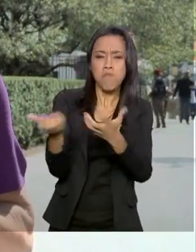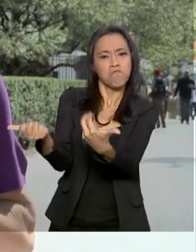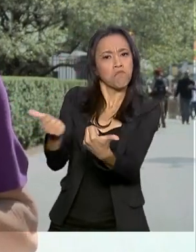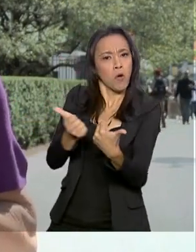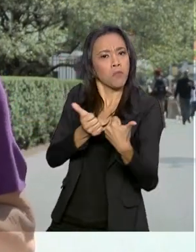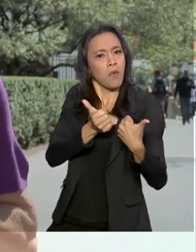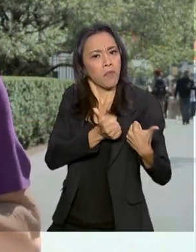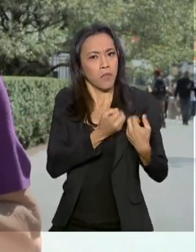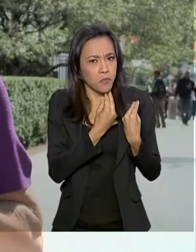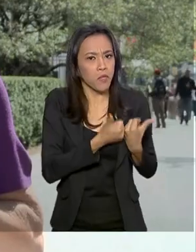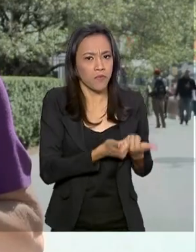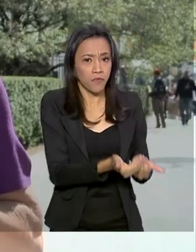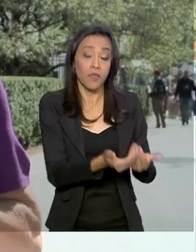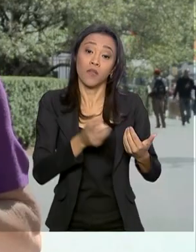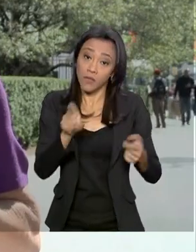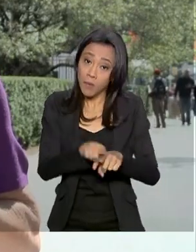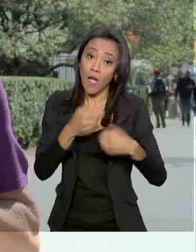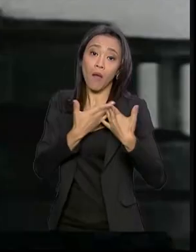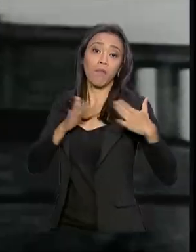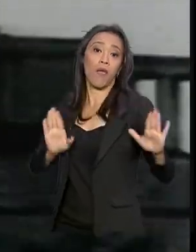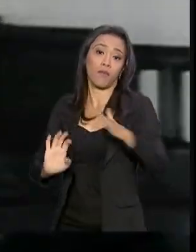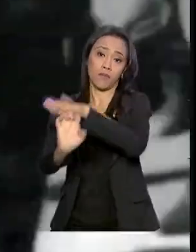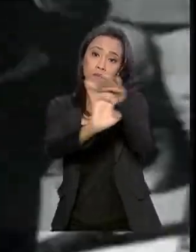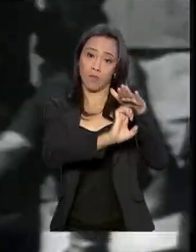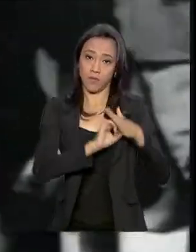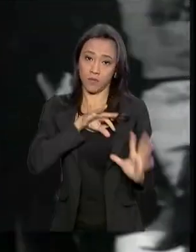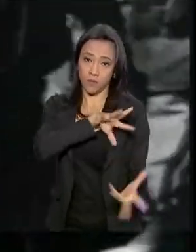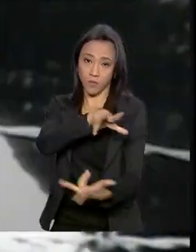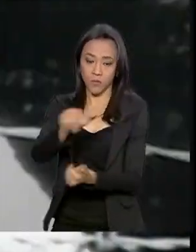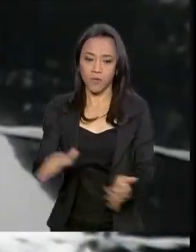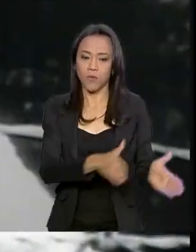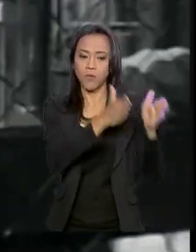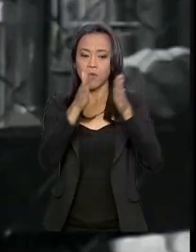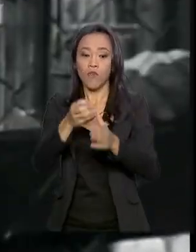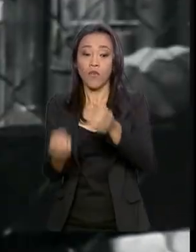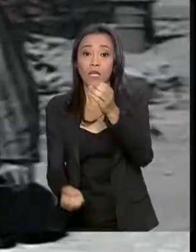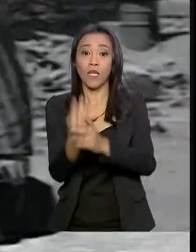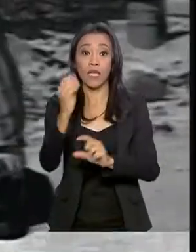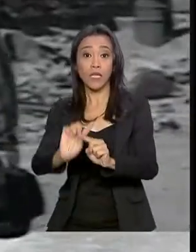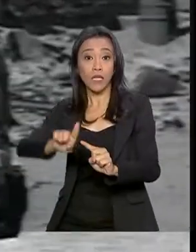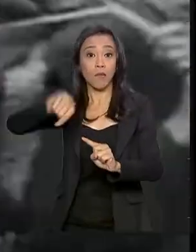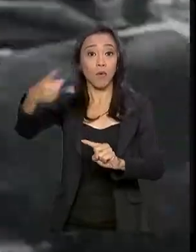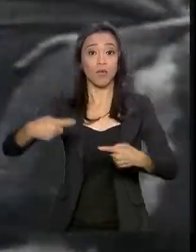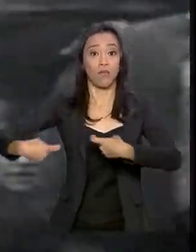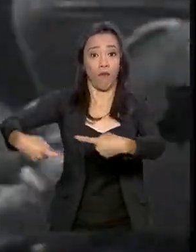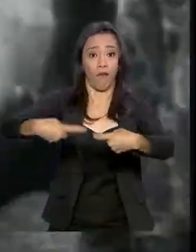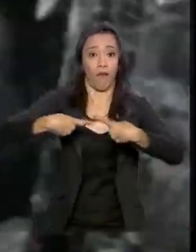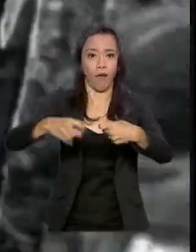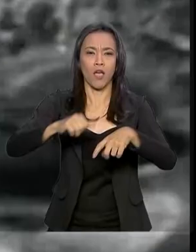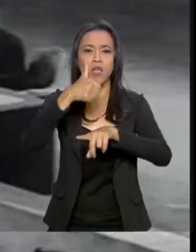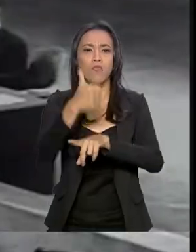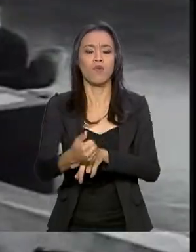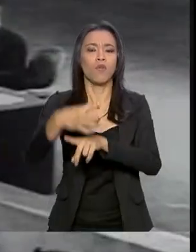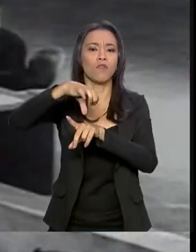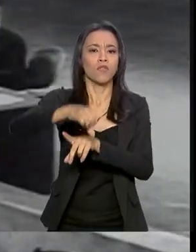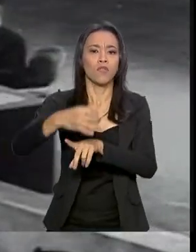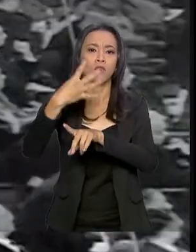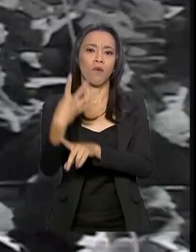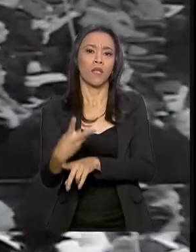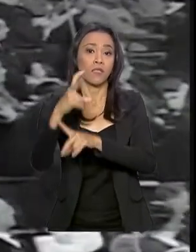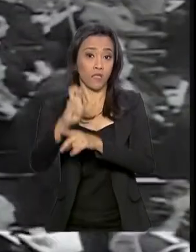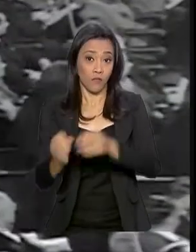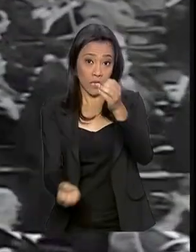aberto a investimentos estrangeiros. A ONU foi criada no pós-guerra, em 1945, no esforço da